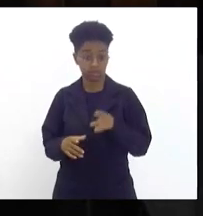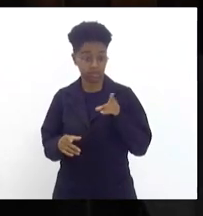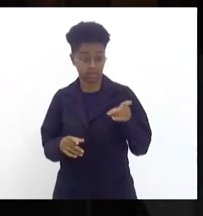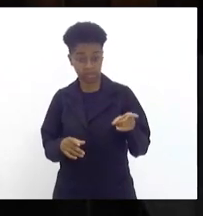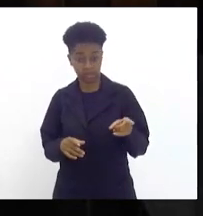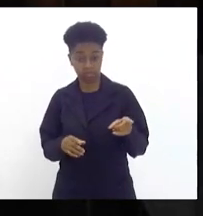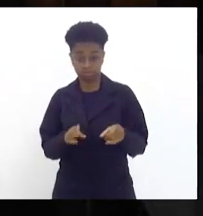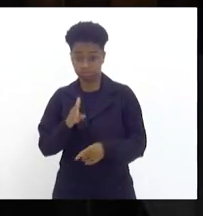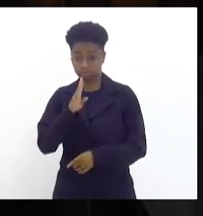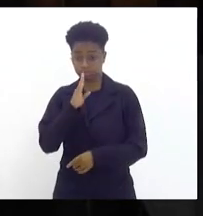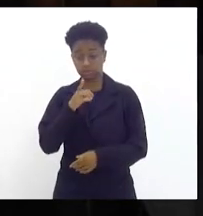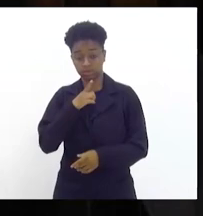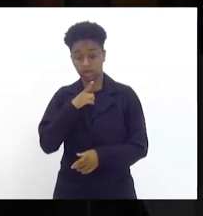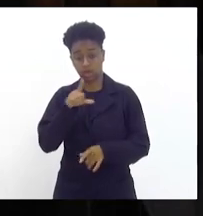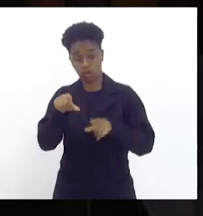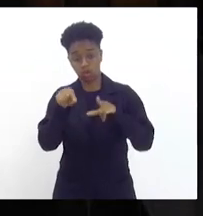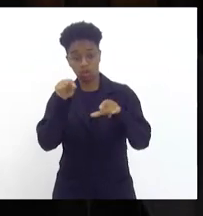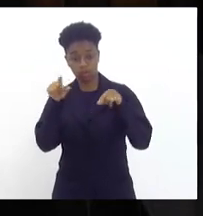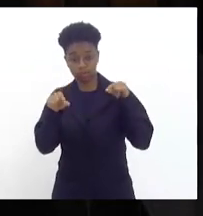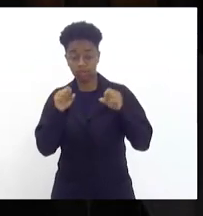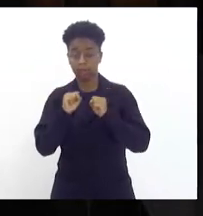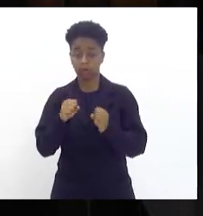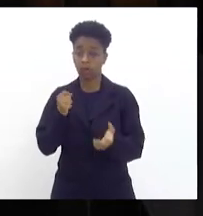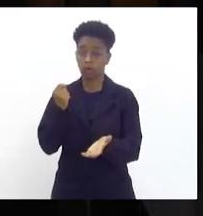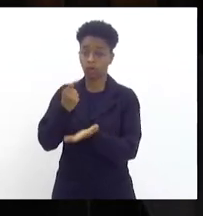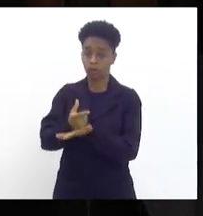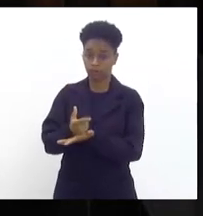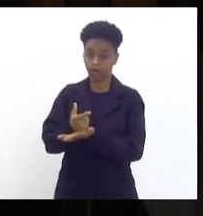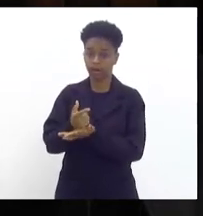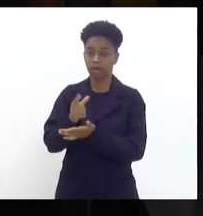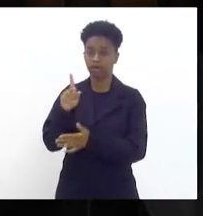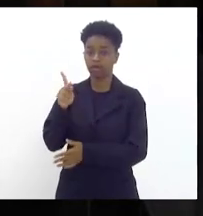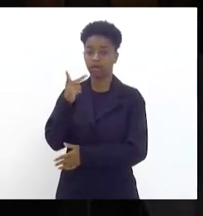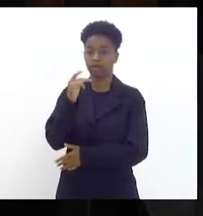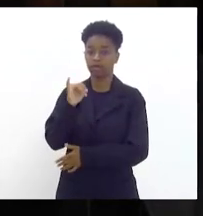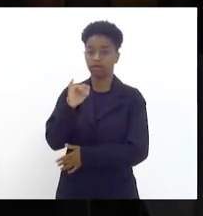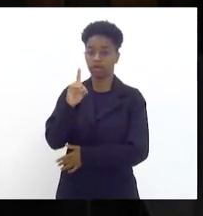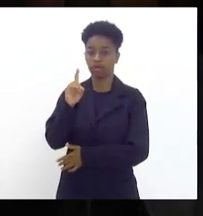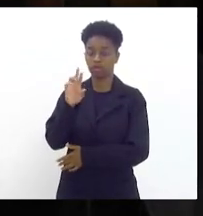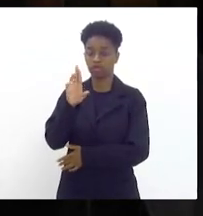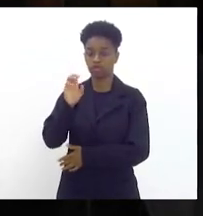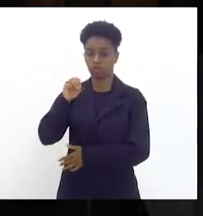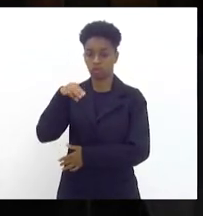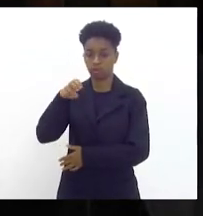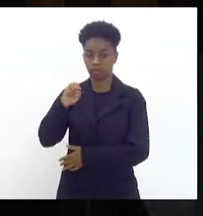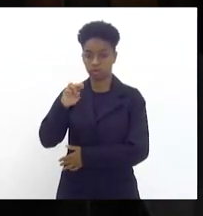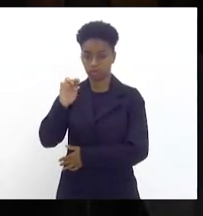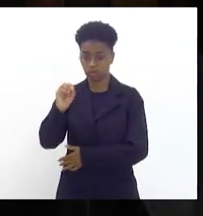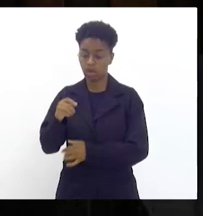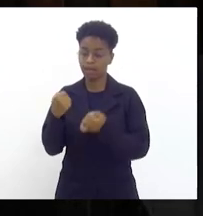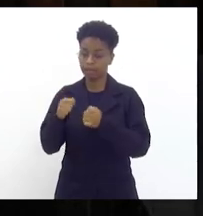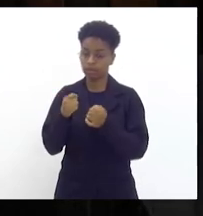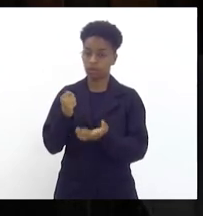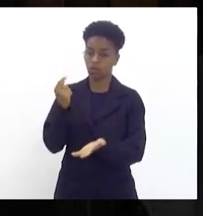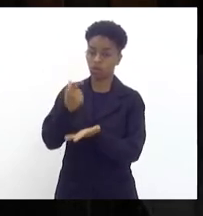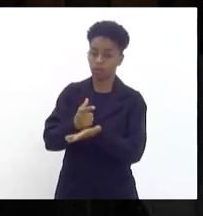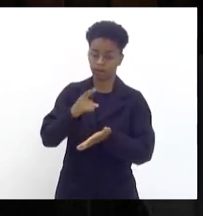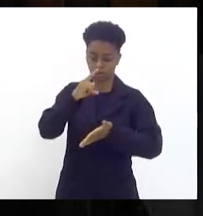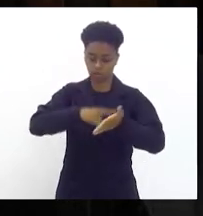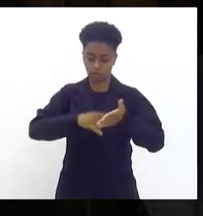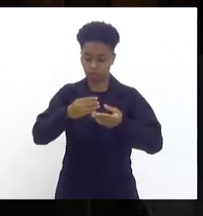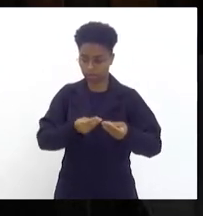opção ao usuário Braulio dele comprar o hidrômetro desde que é presente junto com a nota fiscal vai ao SAI